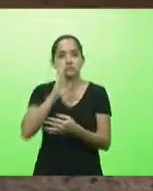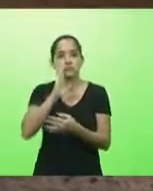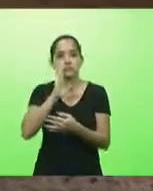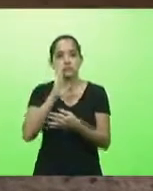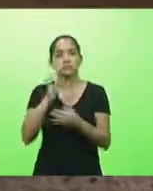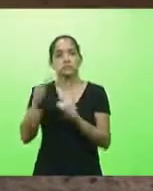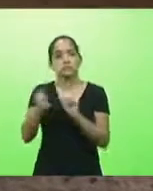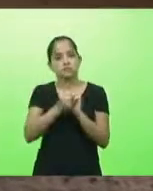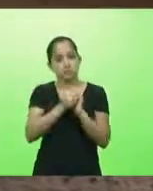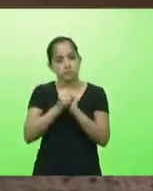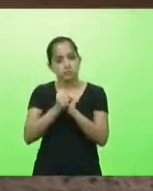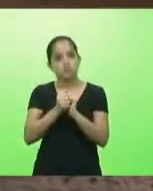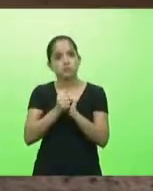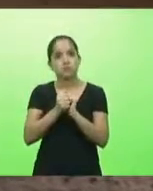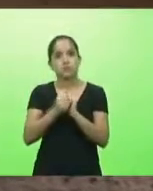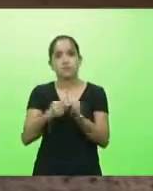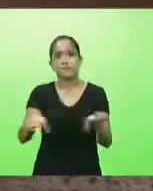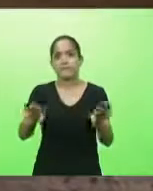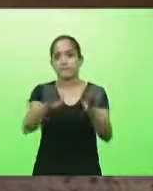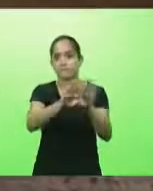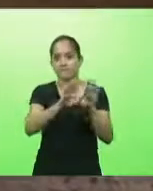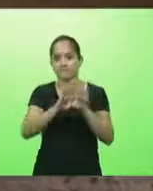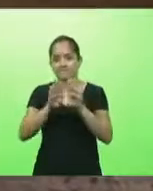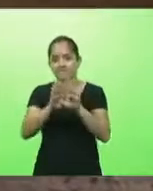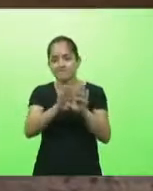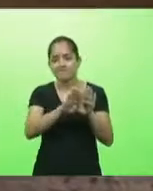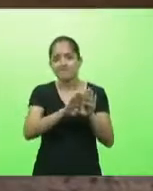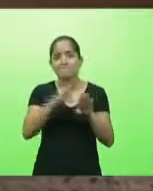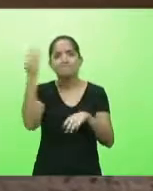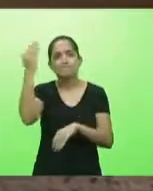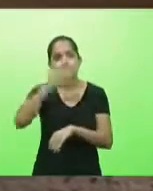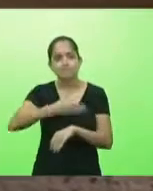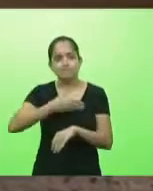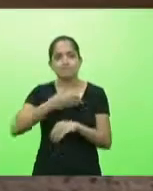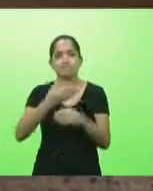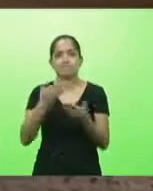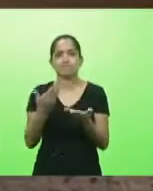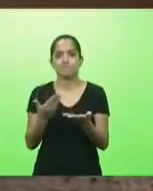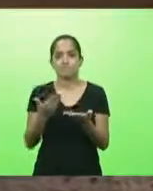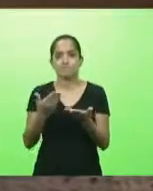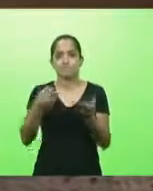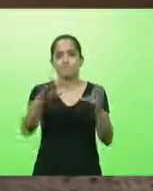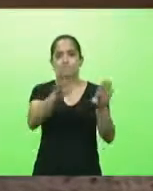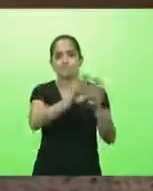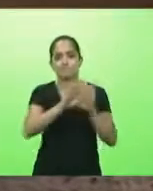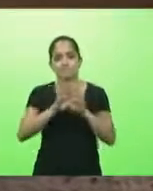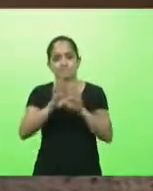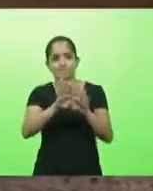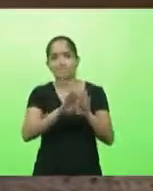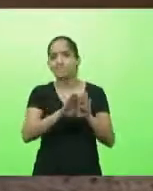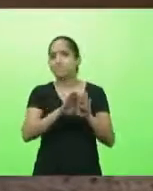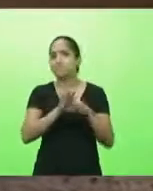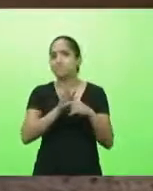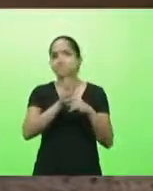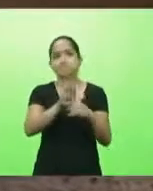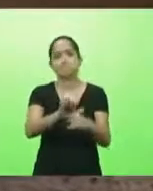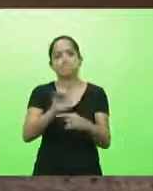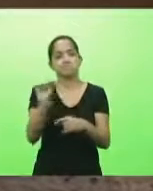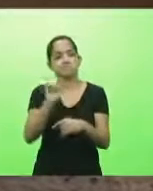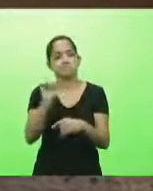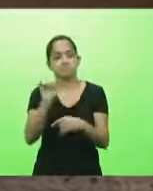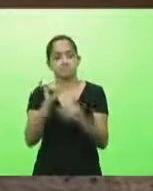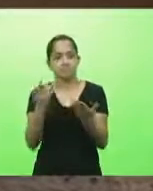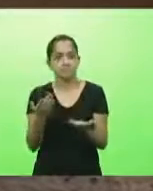juntos não se pode fechar já foi provado né que o lockdown não funciona tanto como se esperava